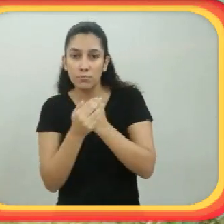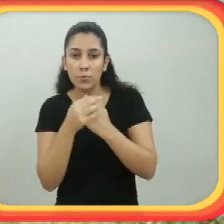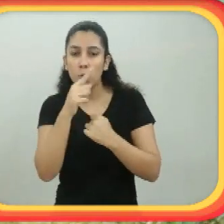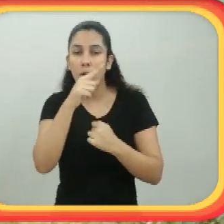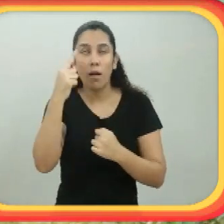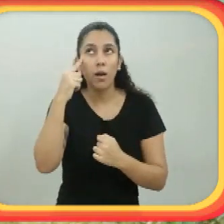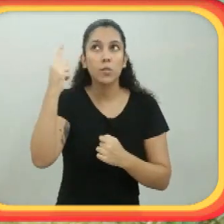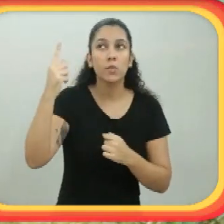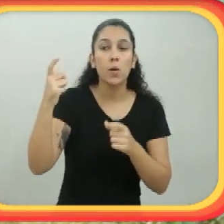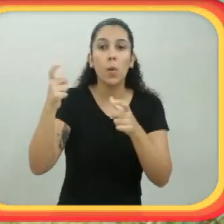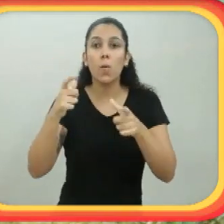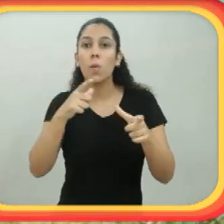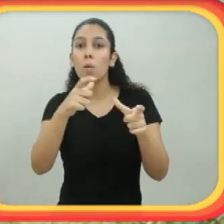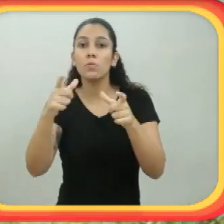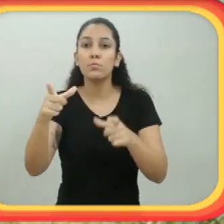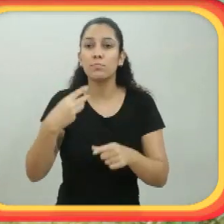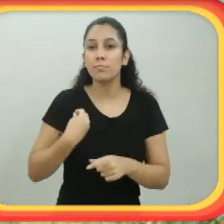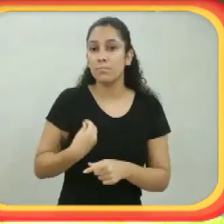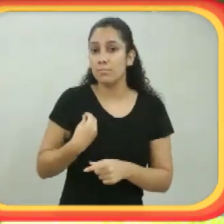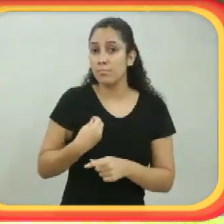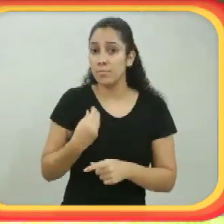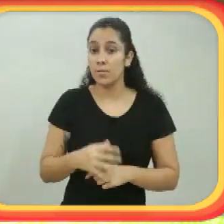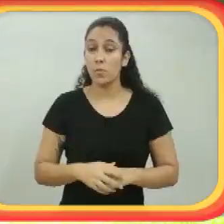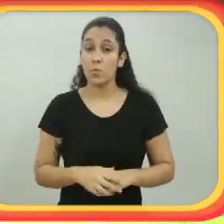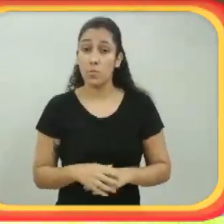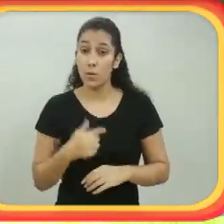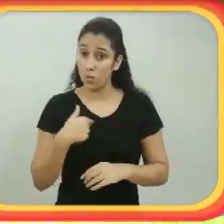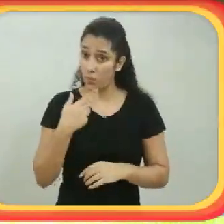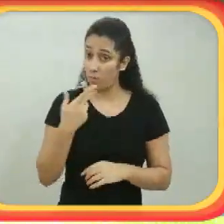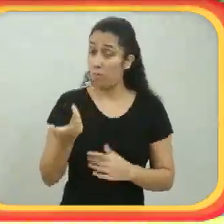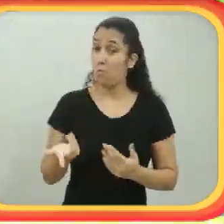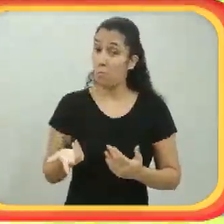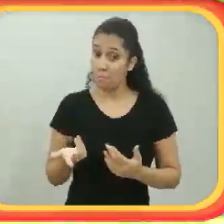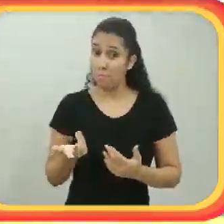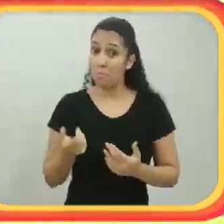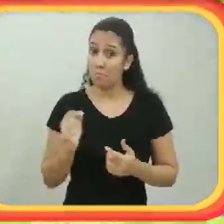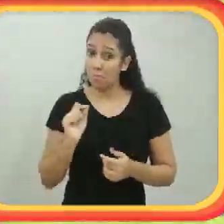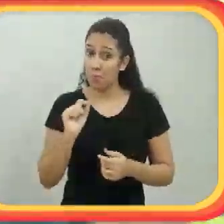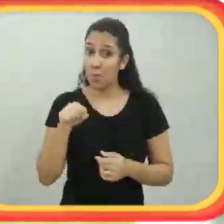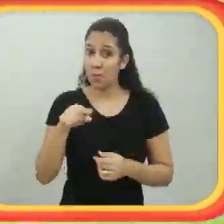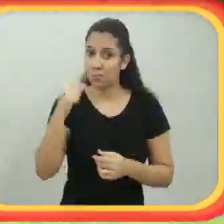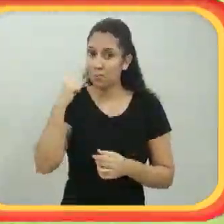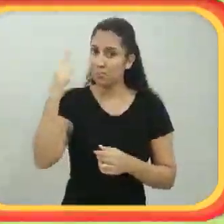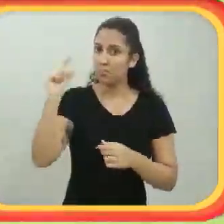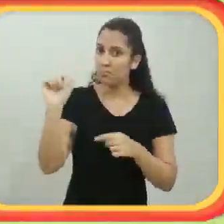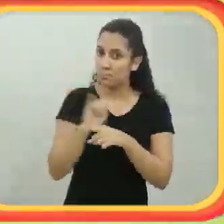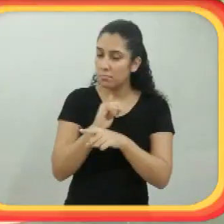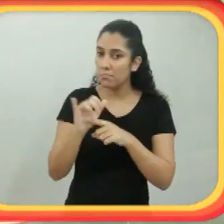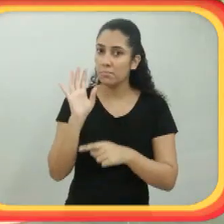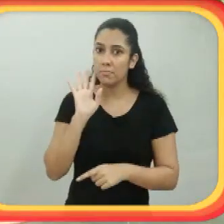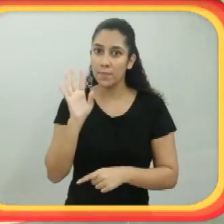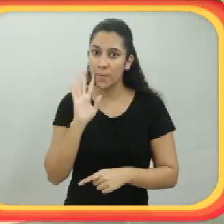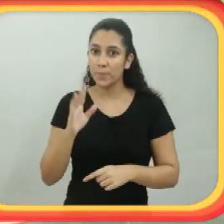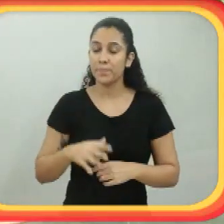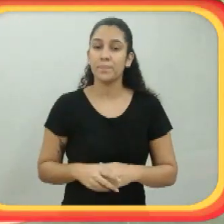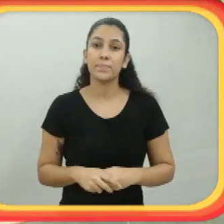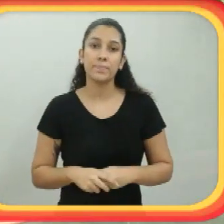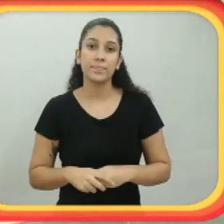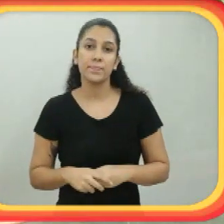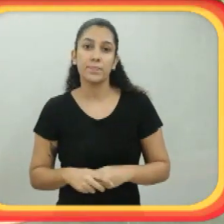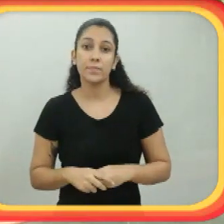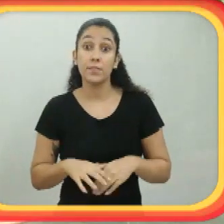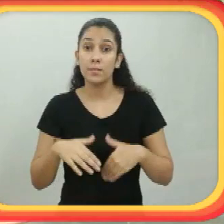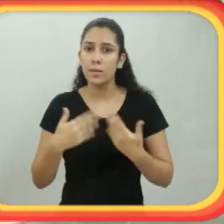são sábias e se adaptam a qualquer coisa. Hoje, nessa fase de pré-adolescência, é um pouco